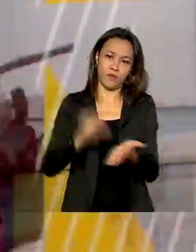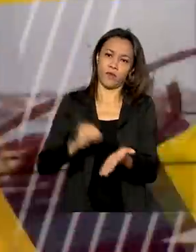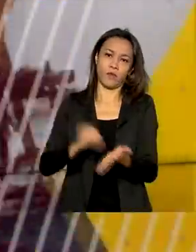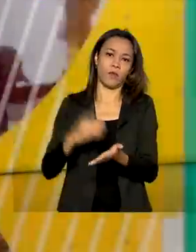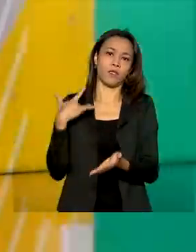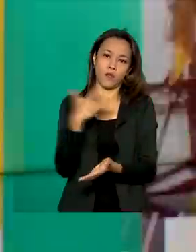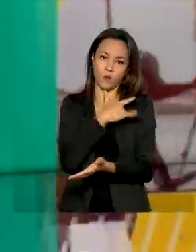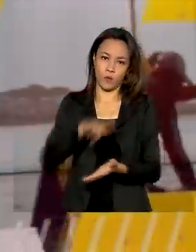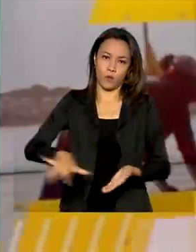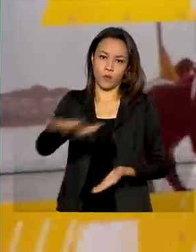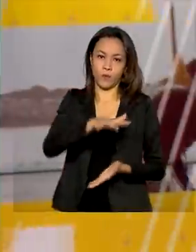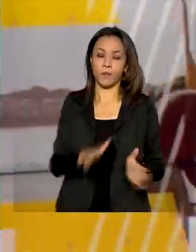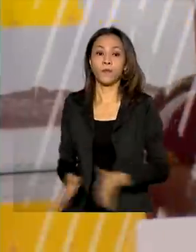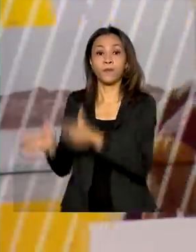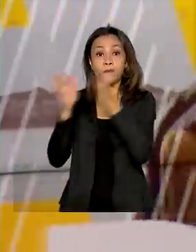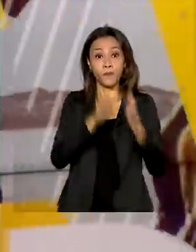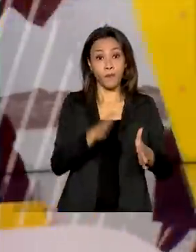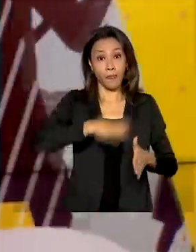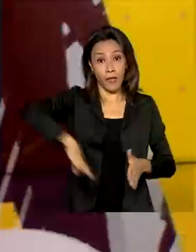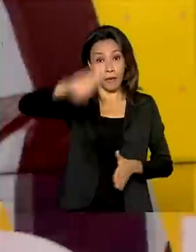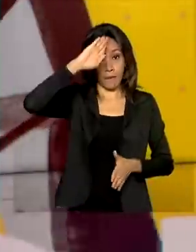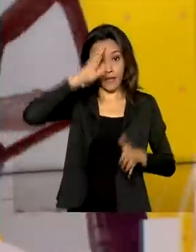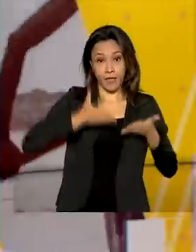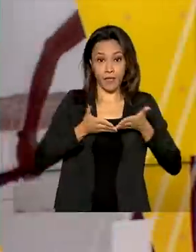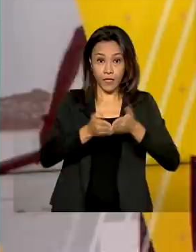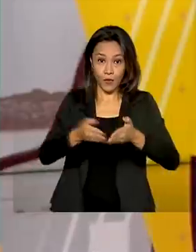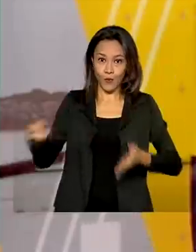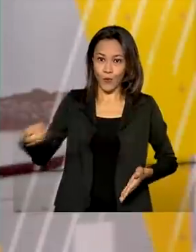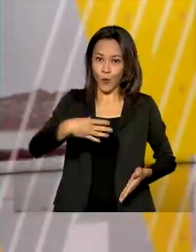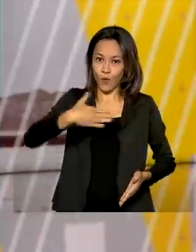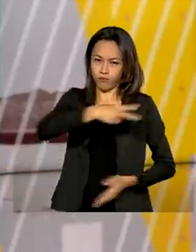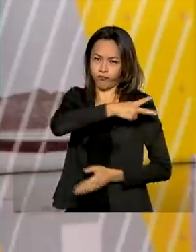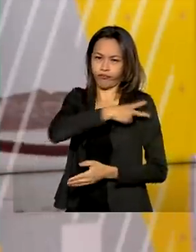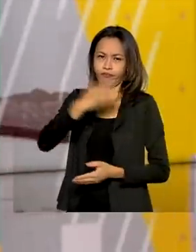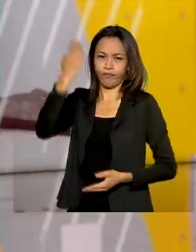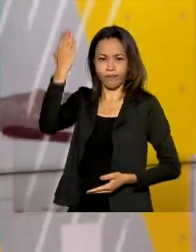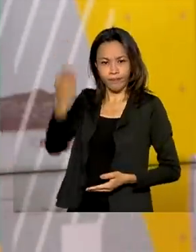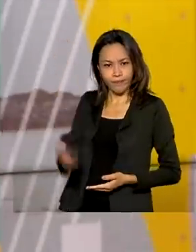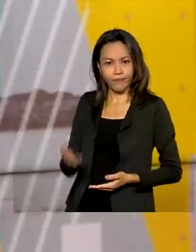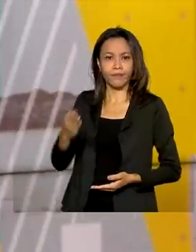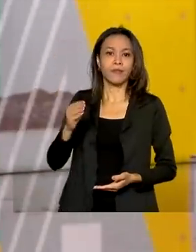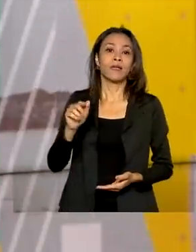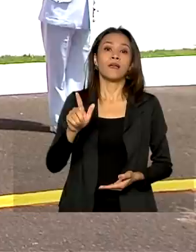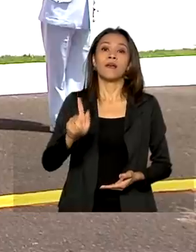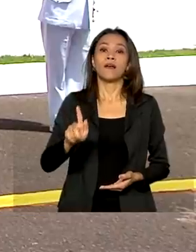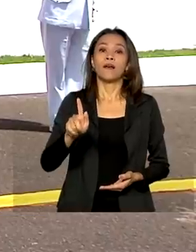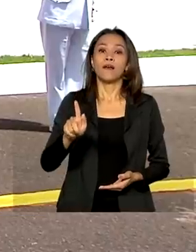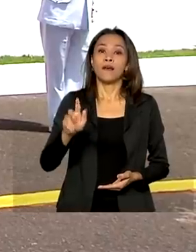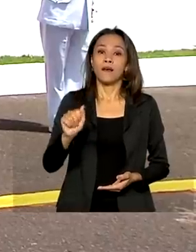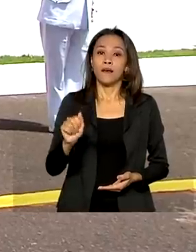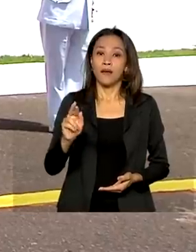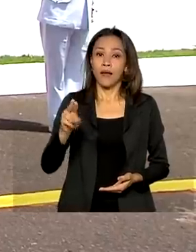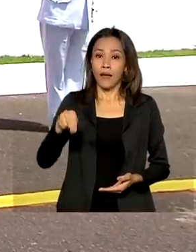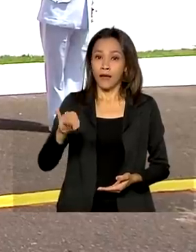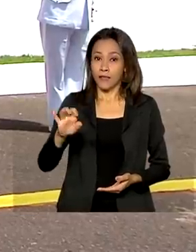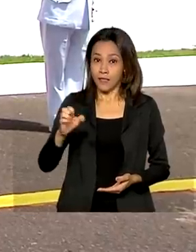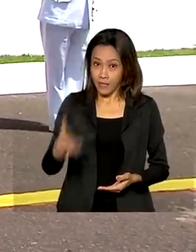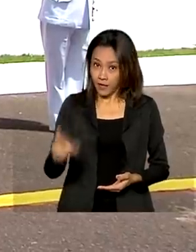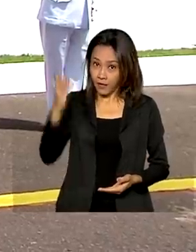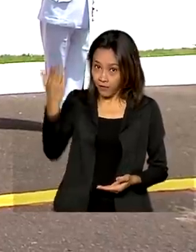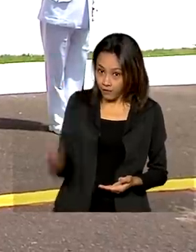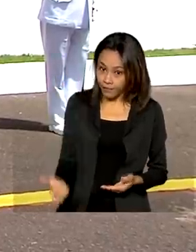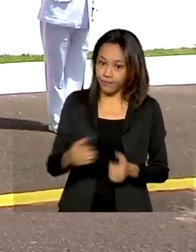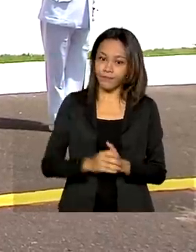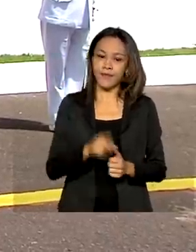A Marinha do Brasil tem novo comandante, o almirante de esquadra Almir Garnier Santos. A cerimônia